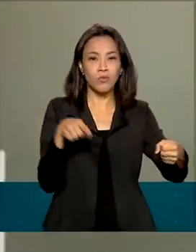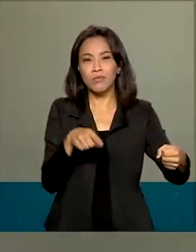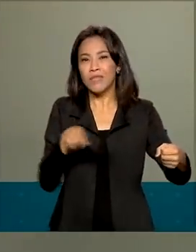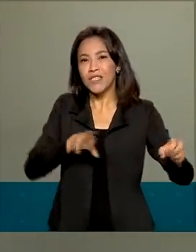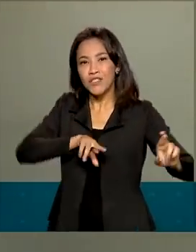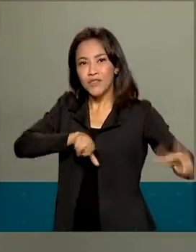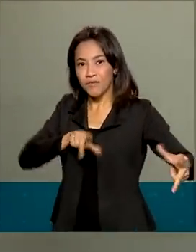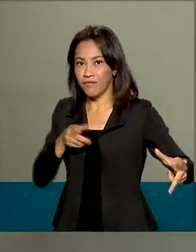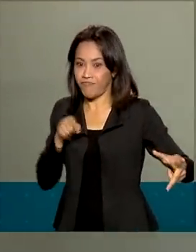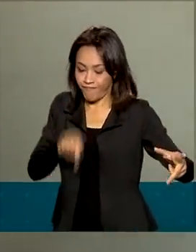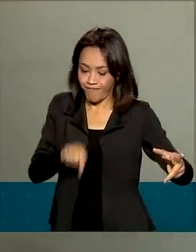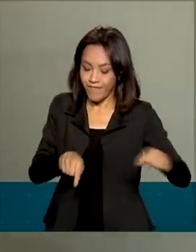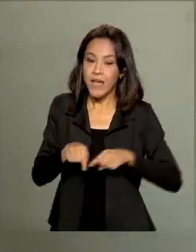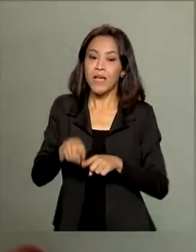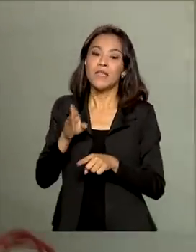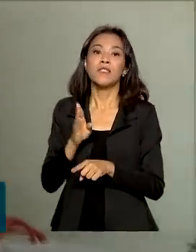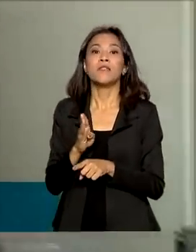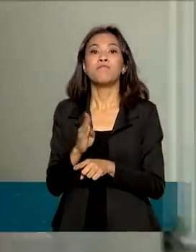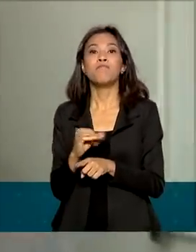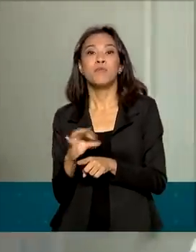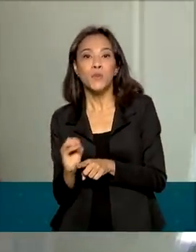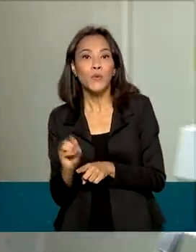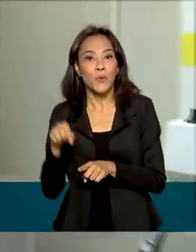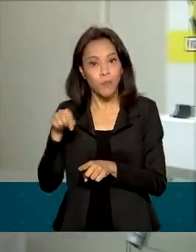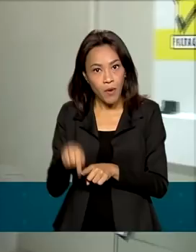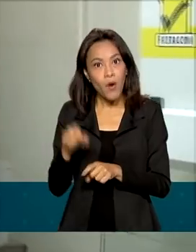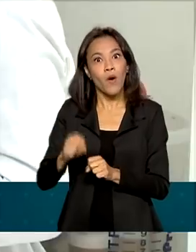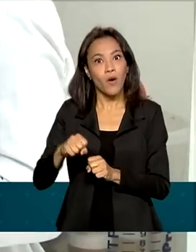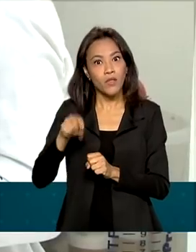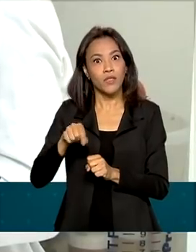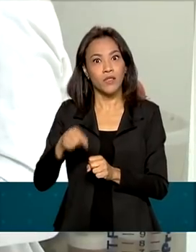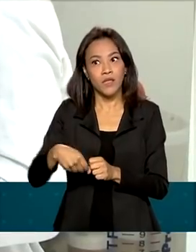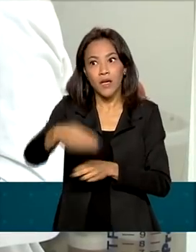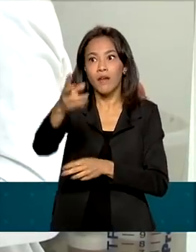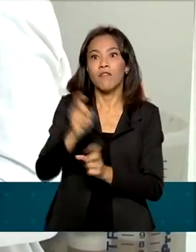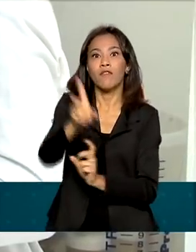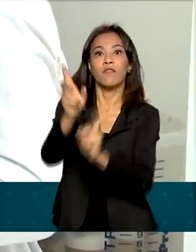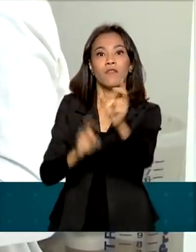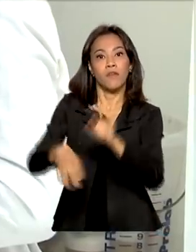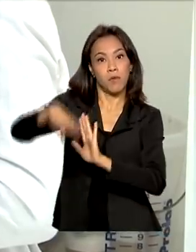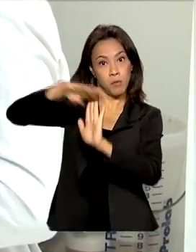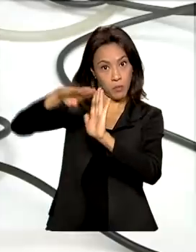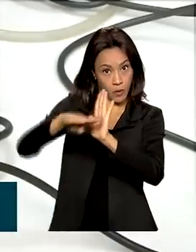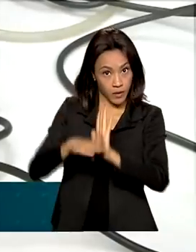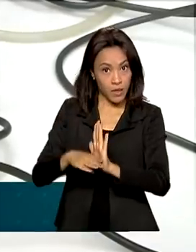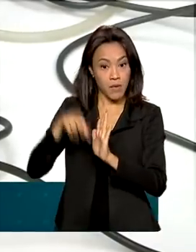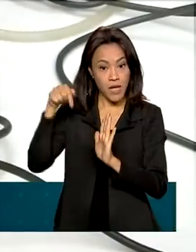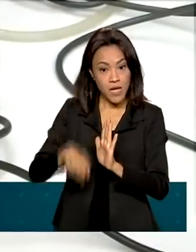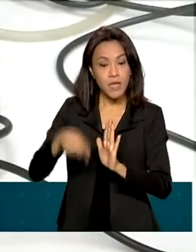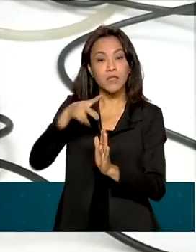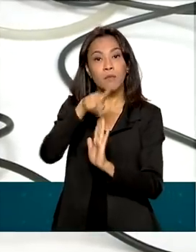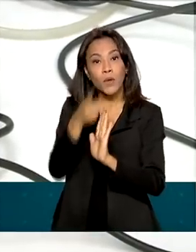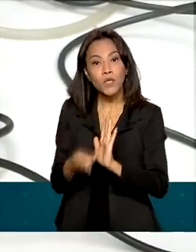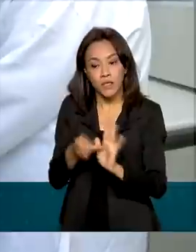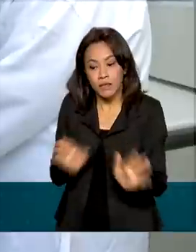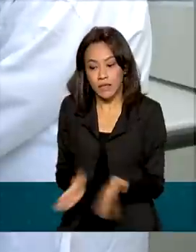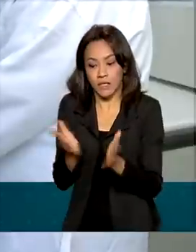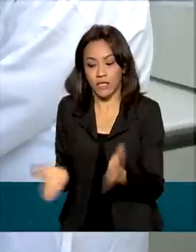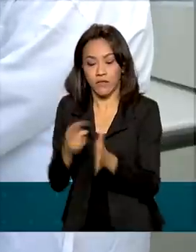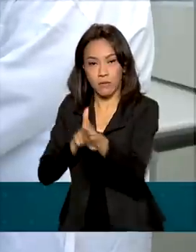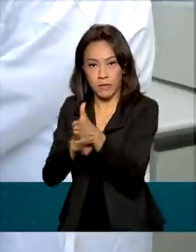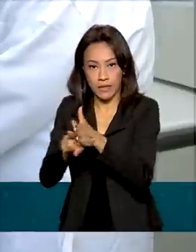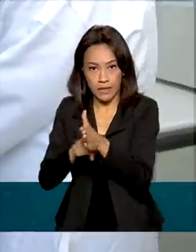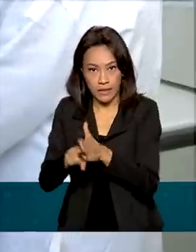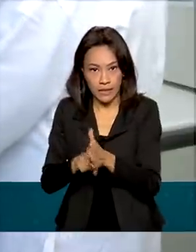pode chegar à aviação por meio do Programa Nacional de Bioquerosene. O projeto incentiva a pesquisa, o